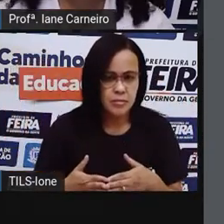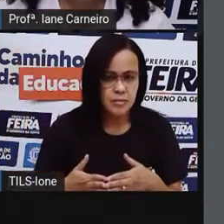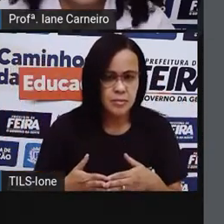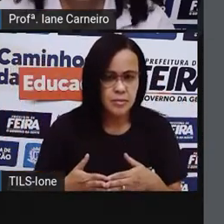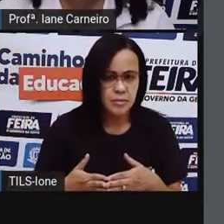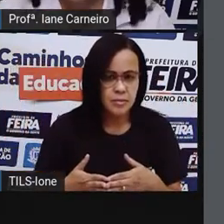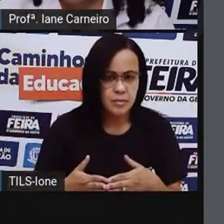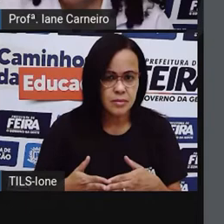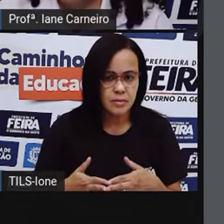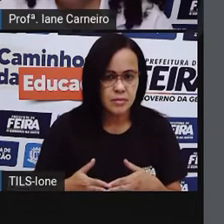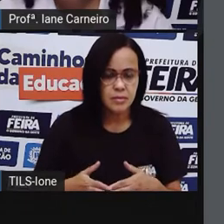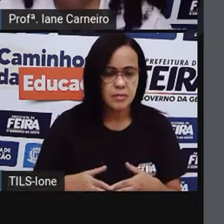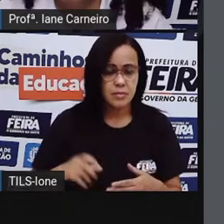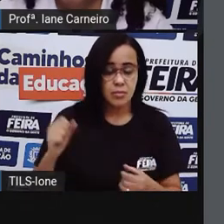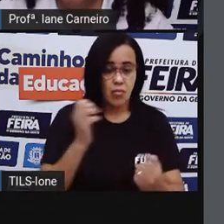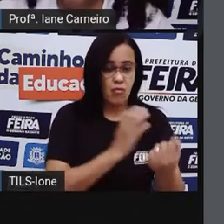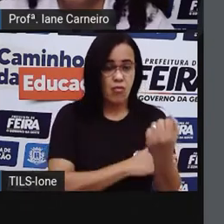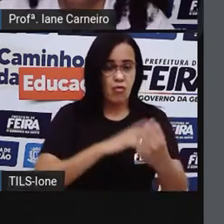de combater.